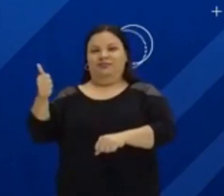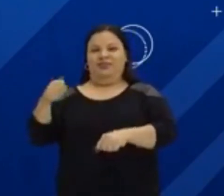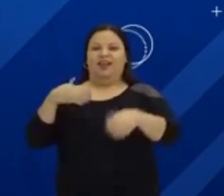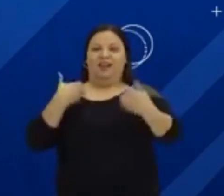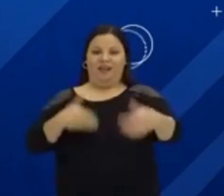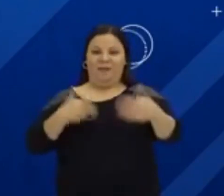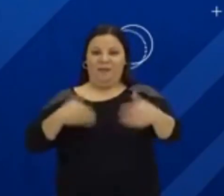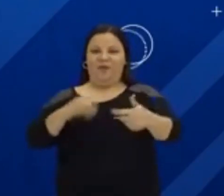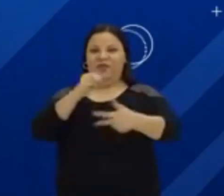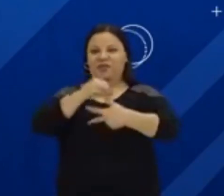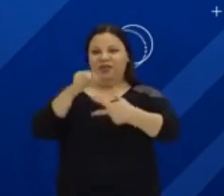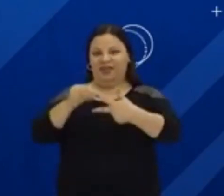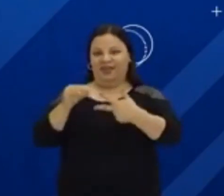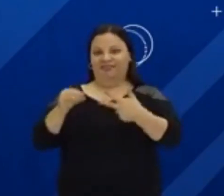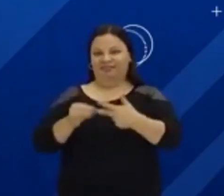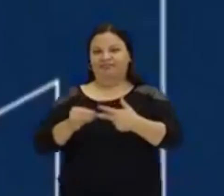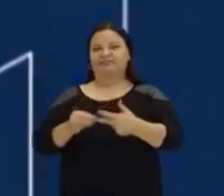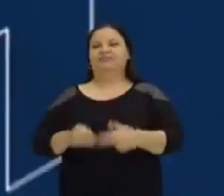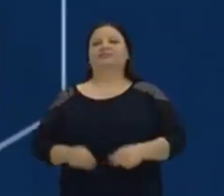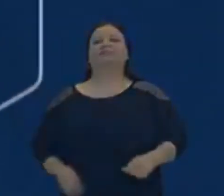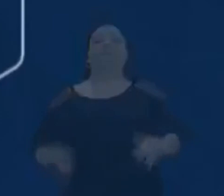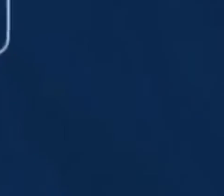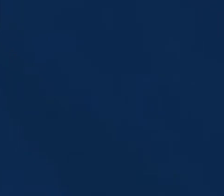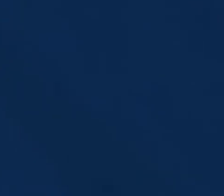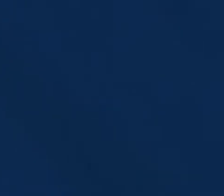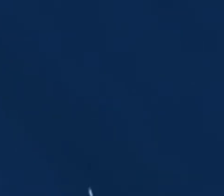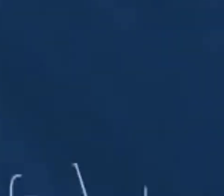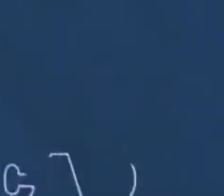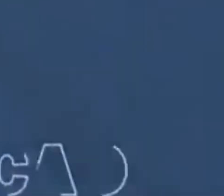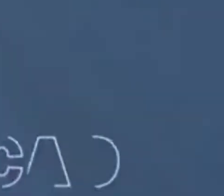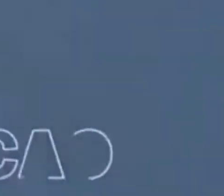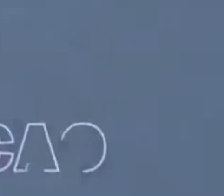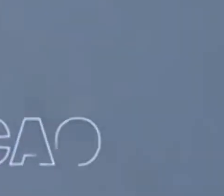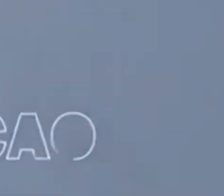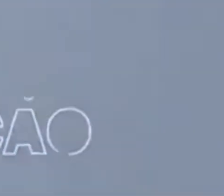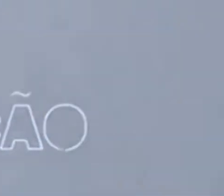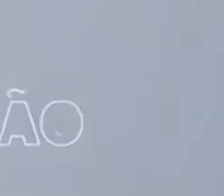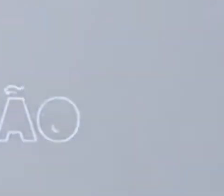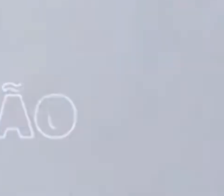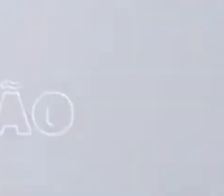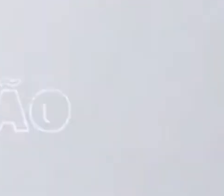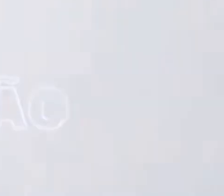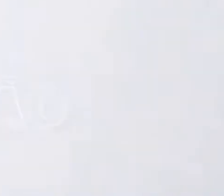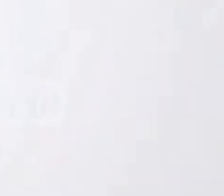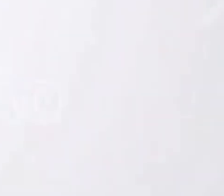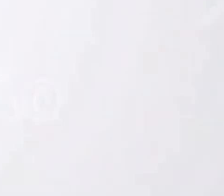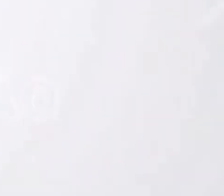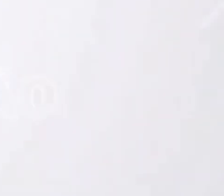vamos a um rápido intervalo e já já a gente volta o o o o o o